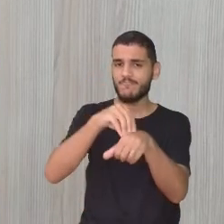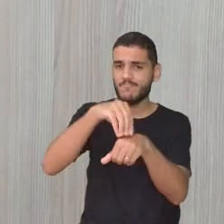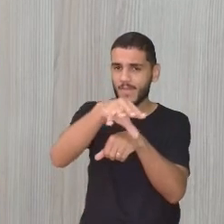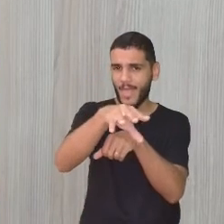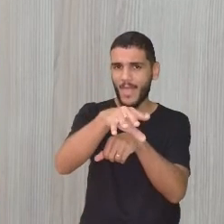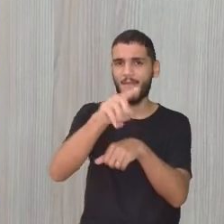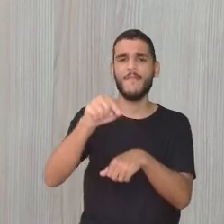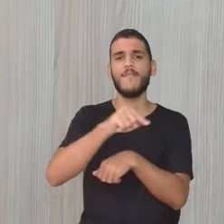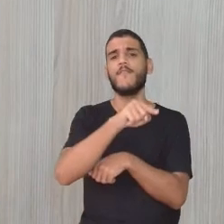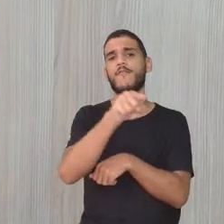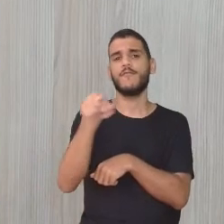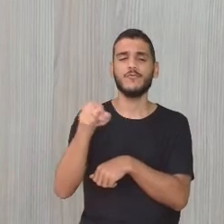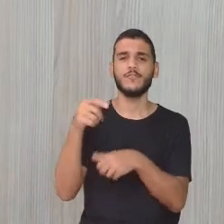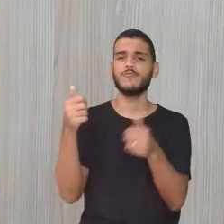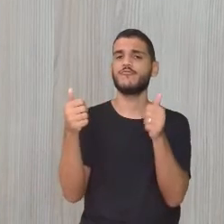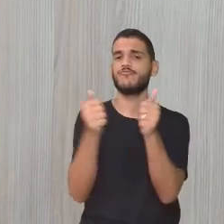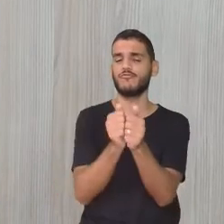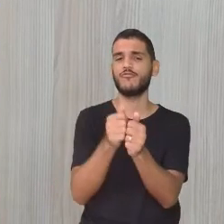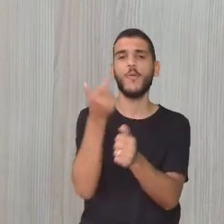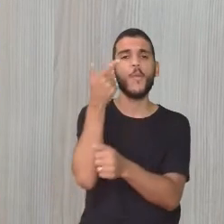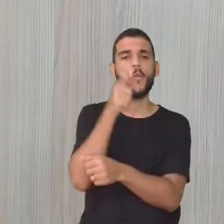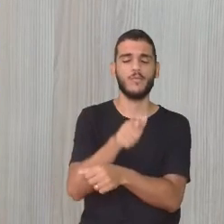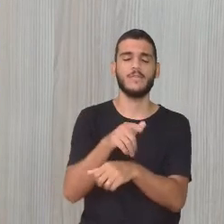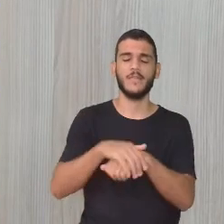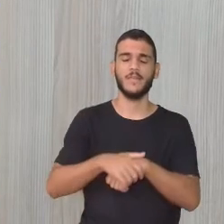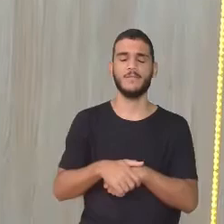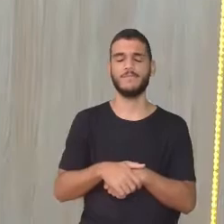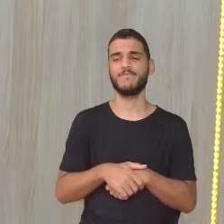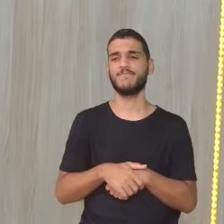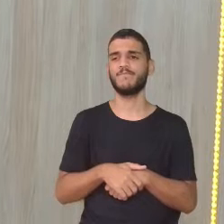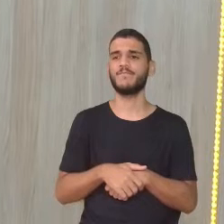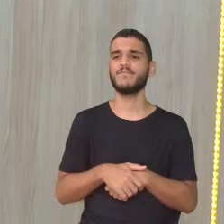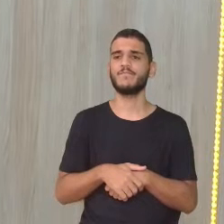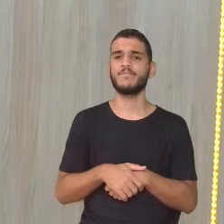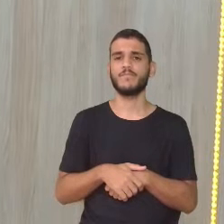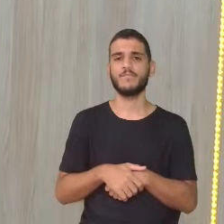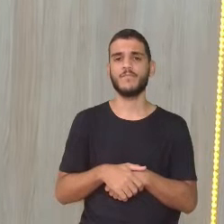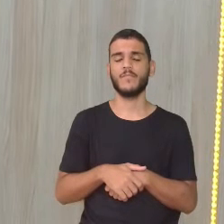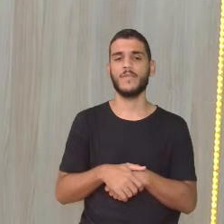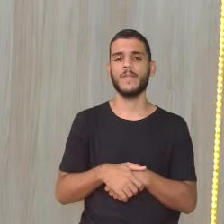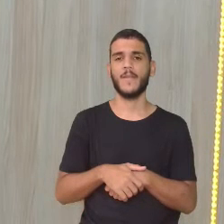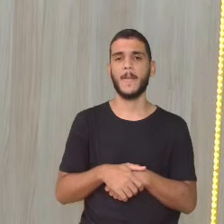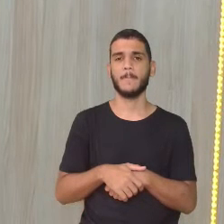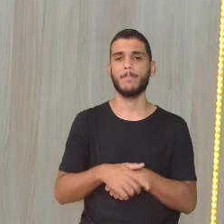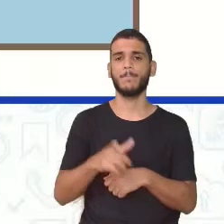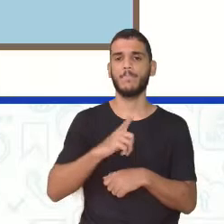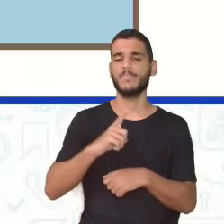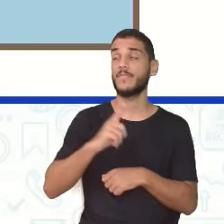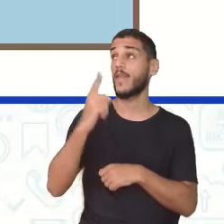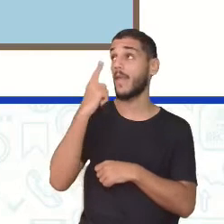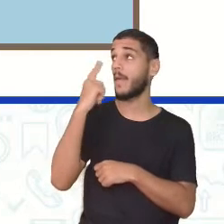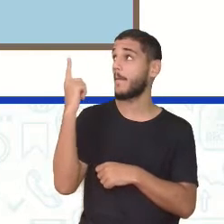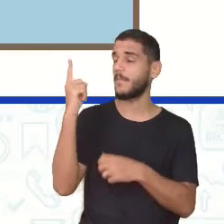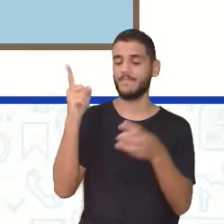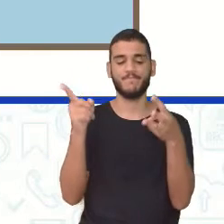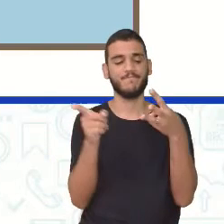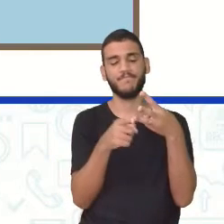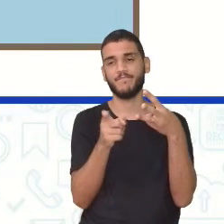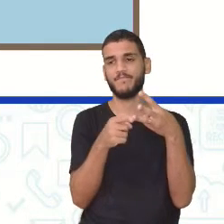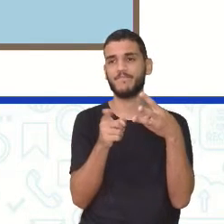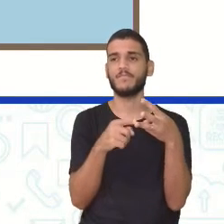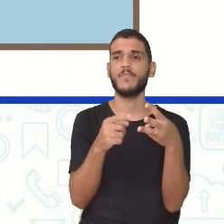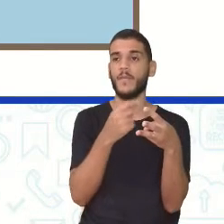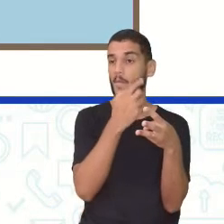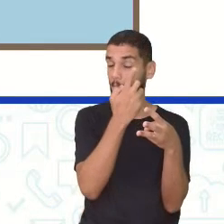vai conseguir. Com certeza. E aí vamos ver mais essa outra frasezinha aí, ó. A terceira, joga na tela.